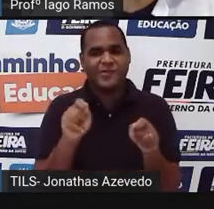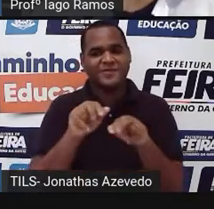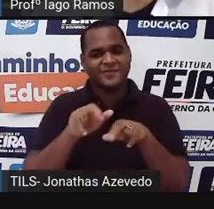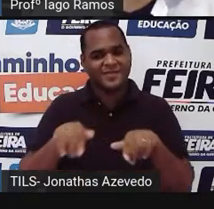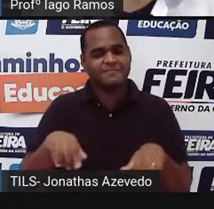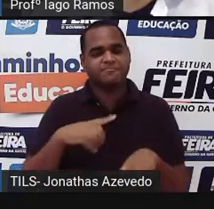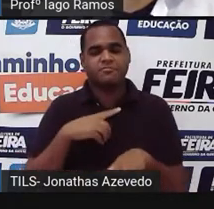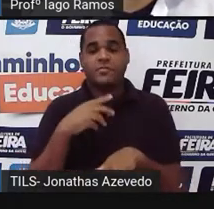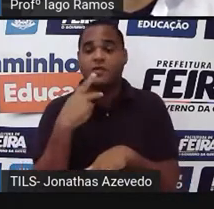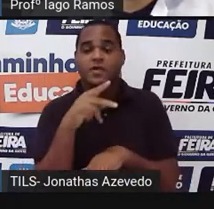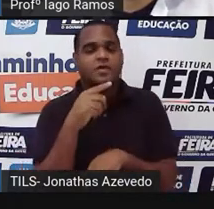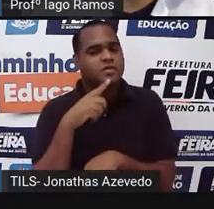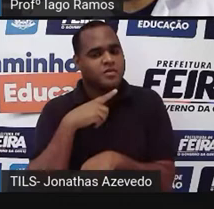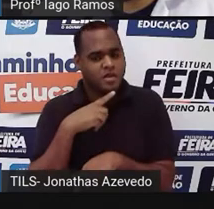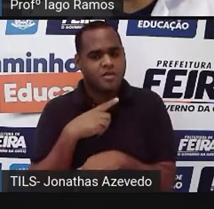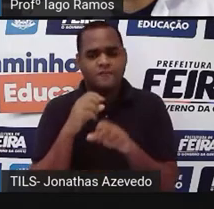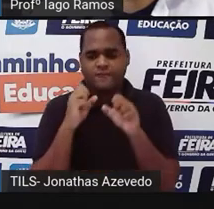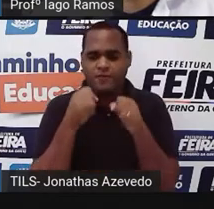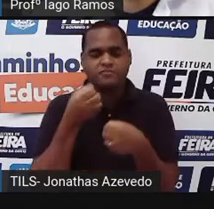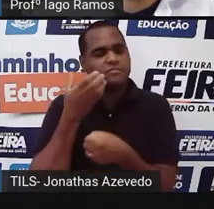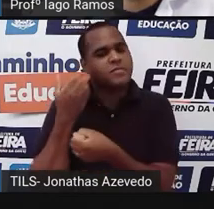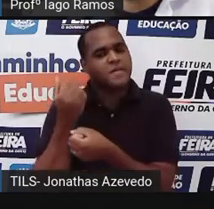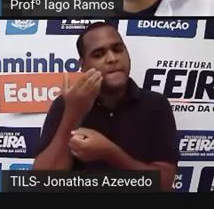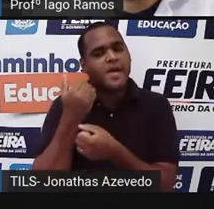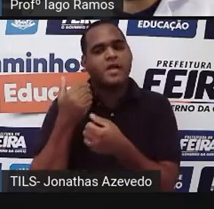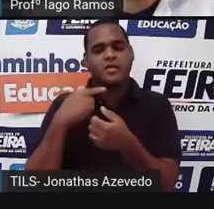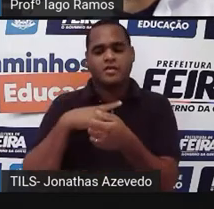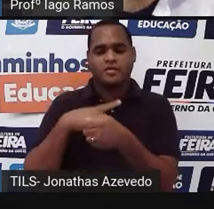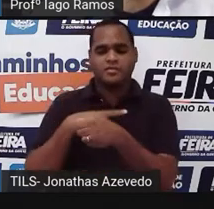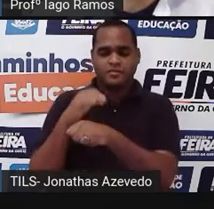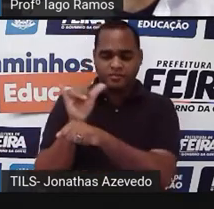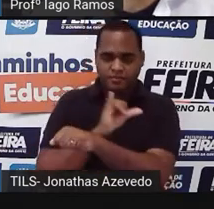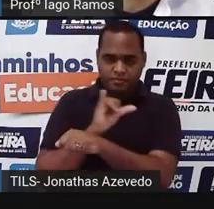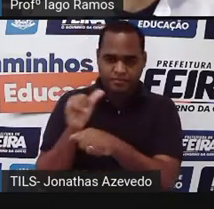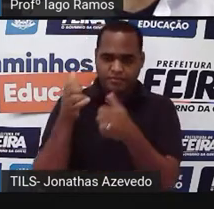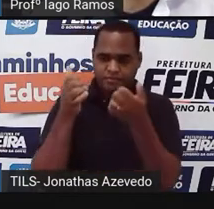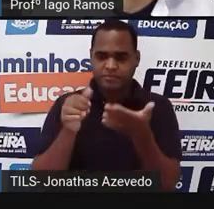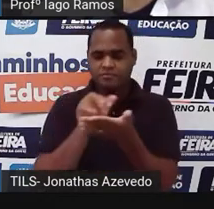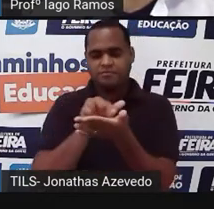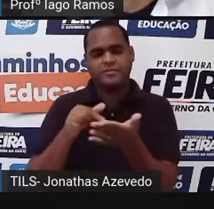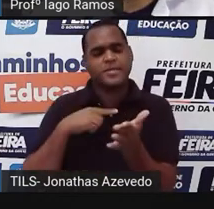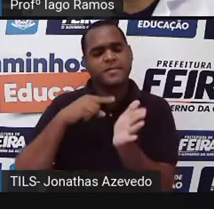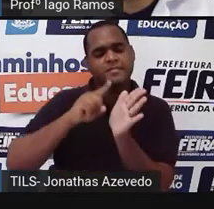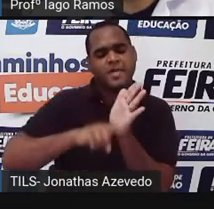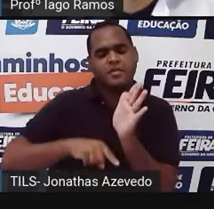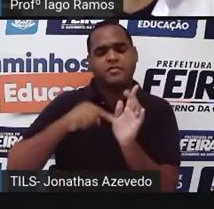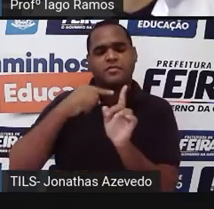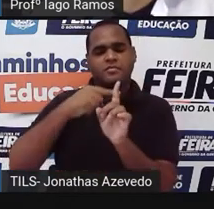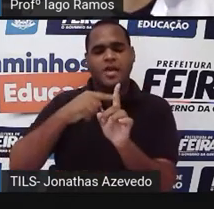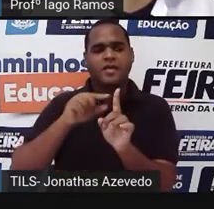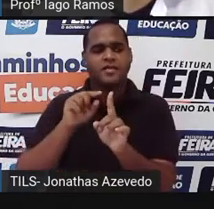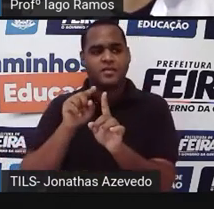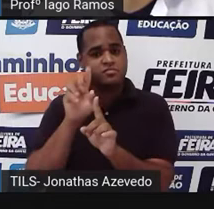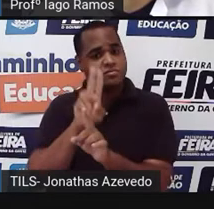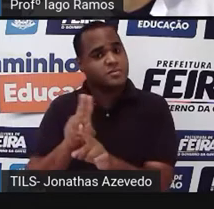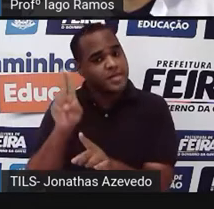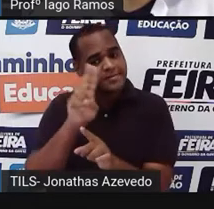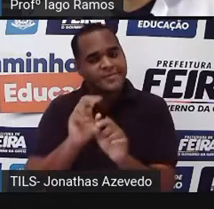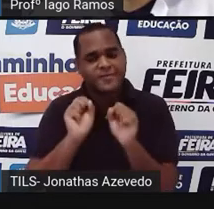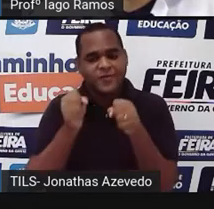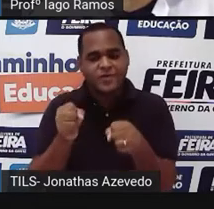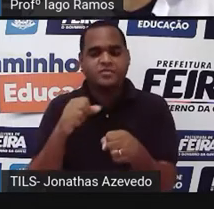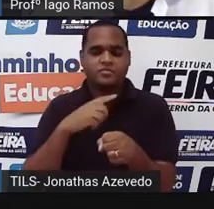Caso você tenha acompanhado essa aula sobre as estratégias com a conta de adição e subtração, tente usar essas estratégias,